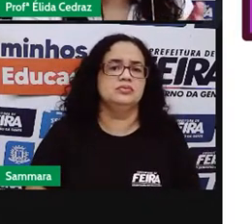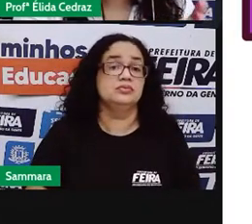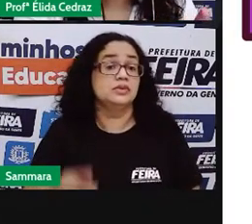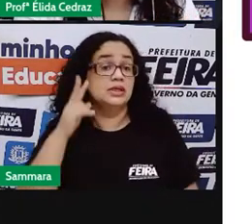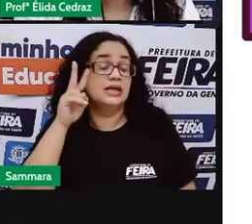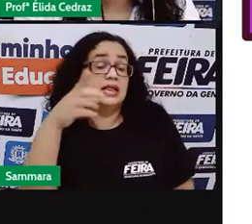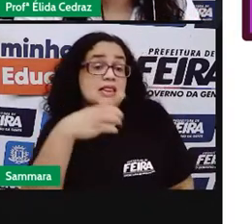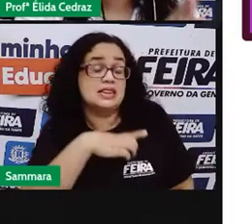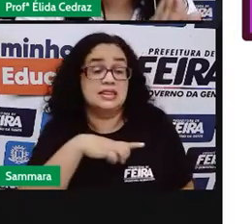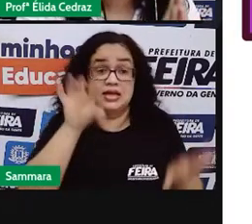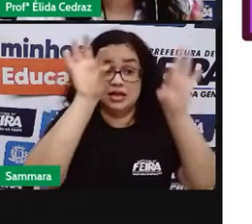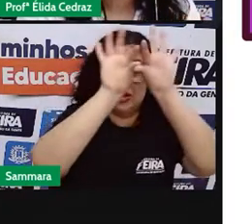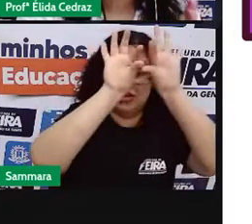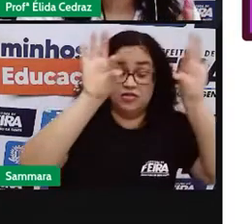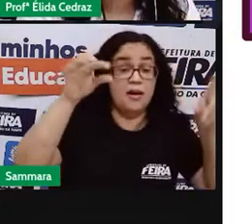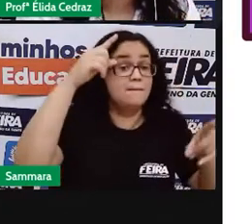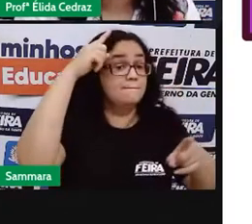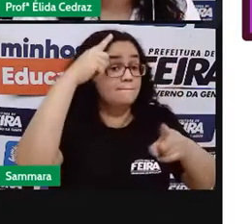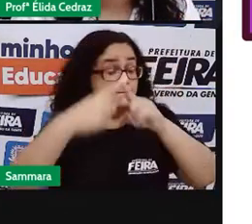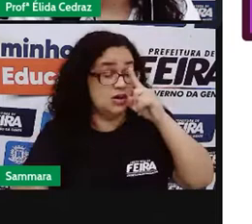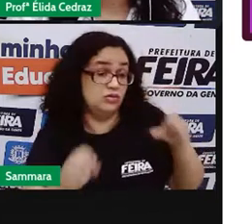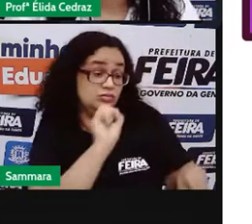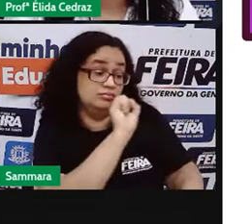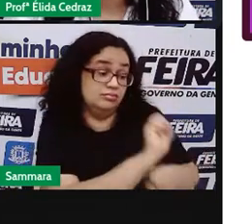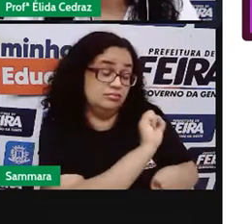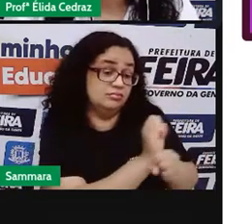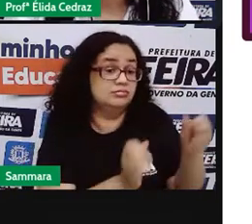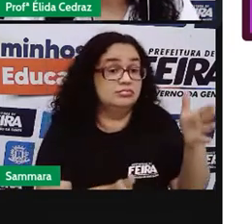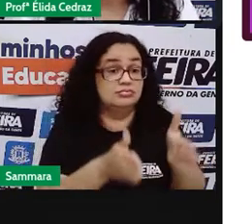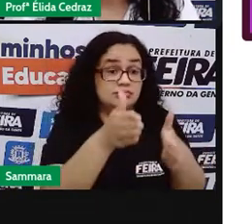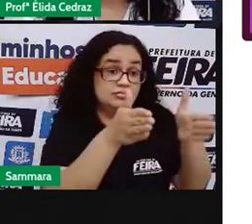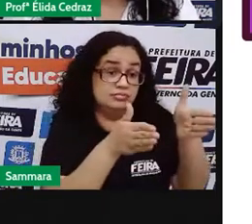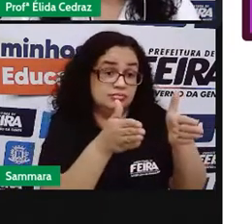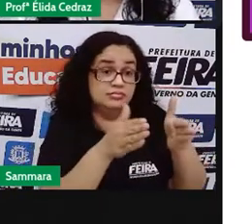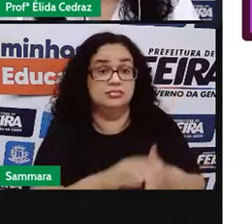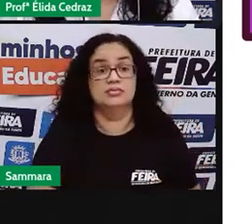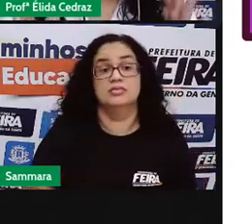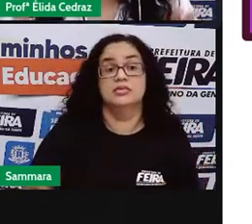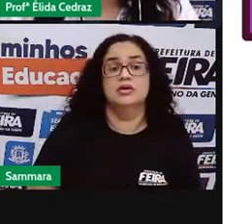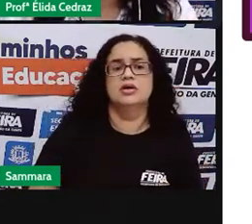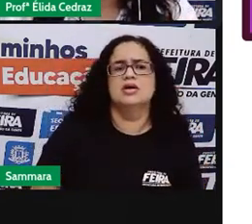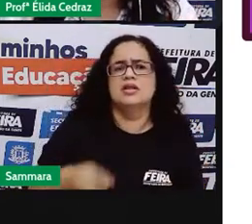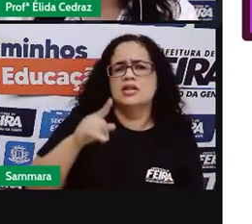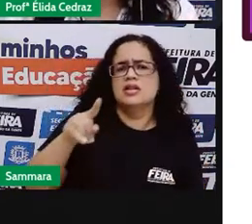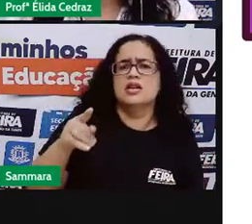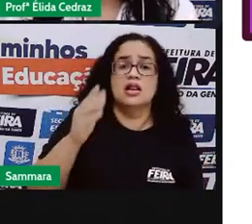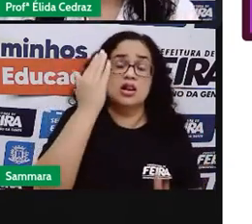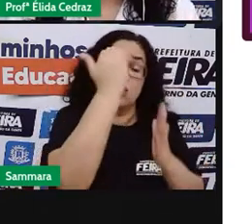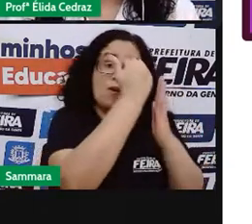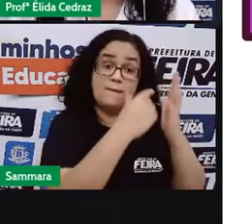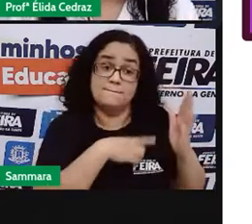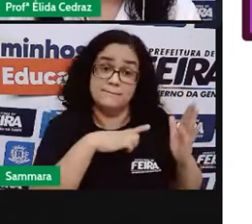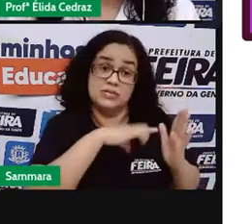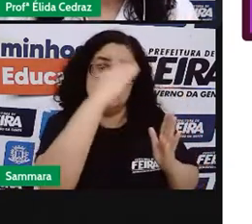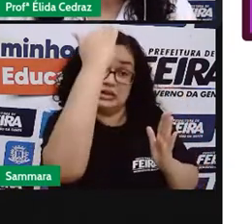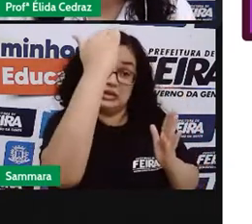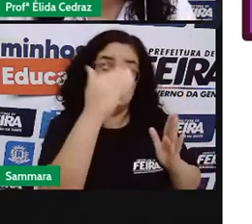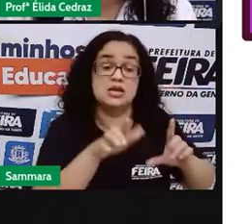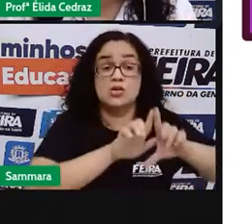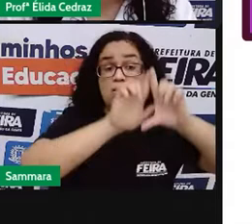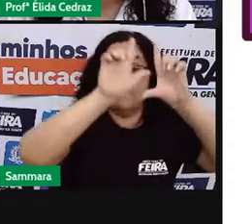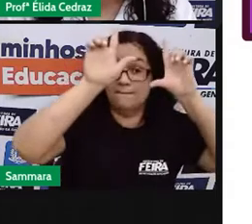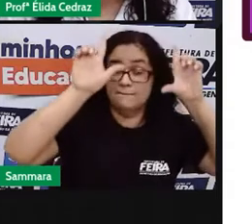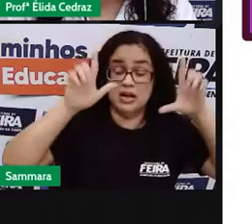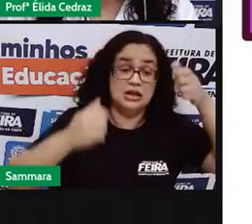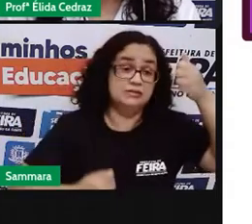aqui tem a frase, proibido estacionar. Ao meio, nós temos uma placa